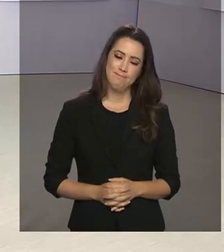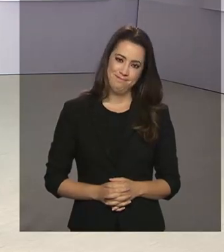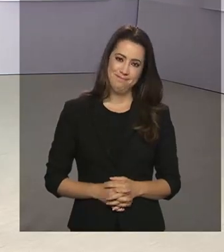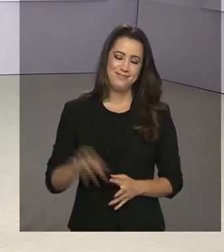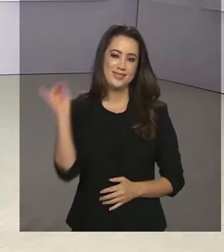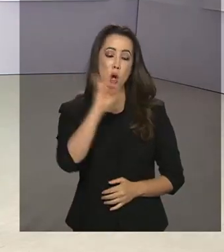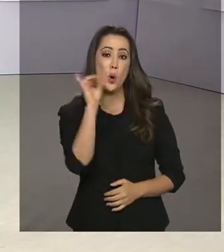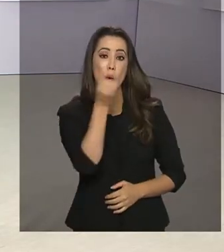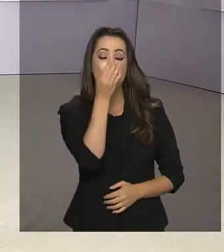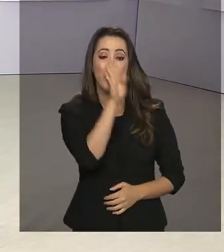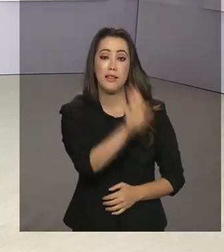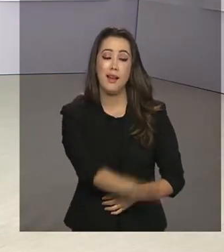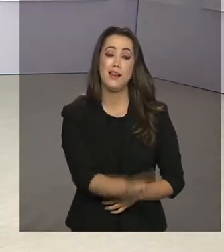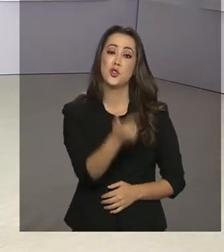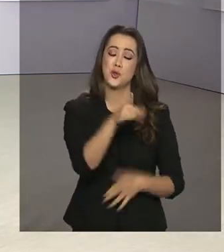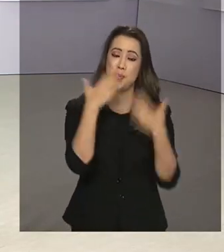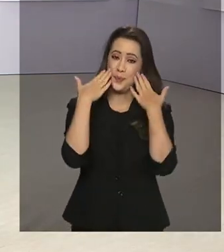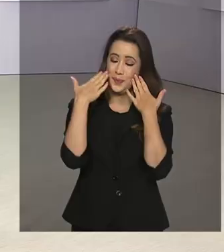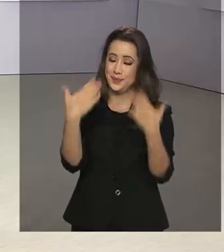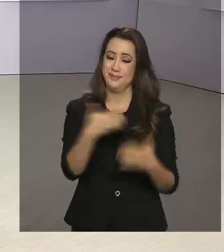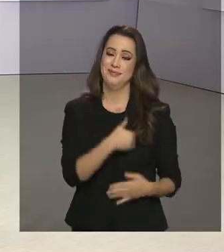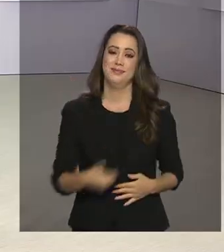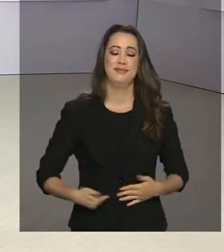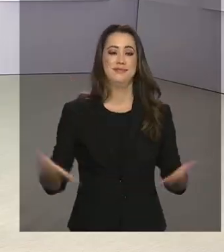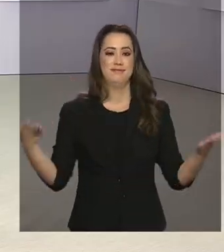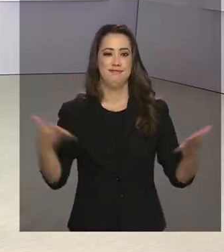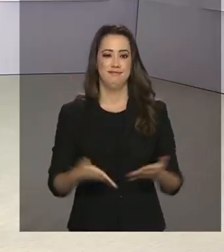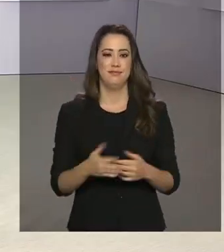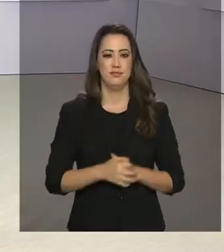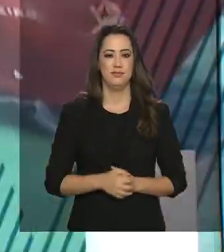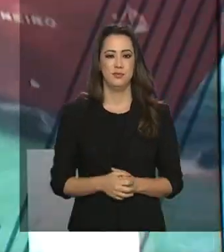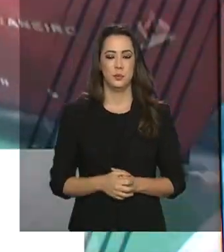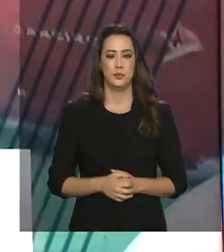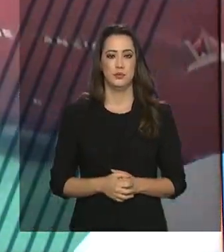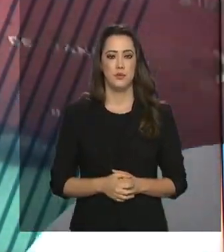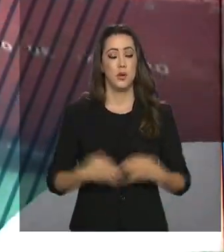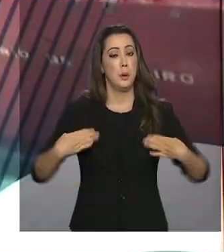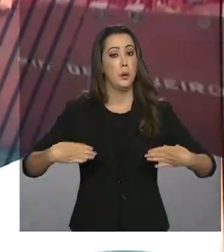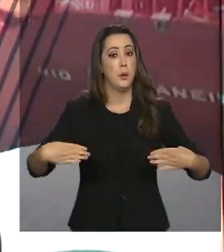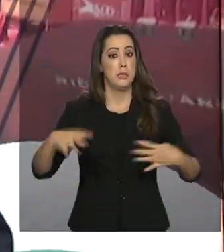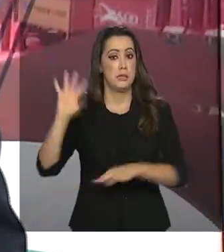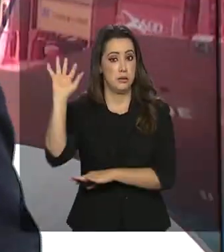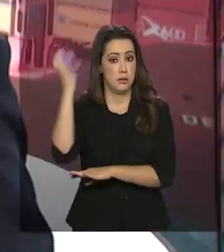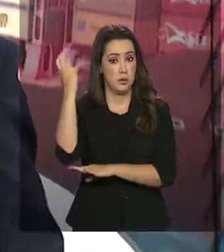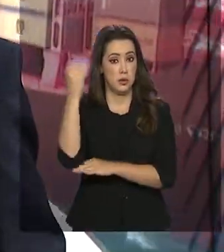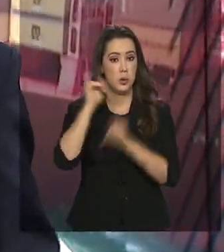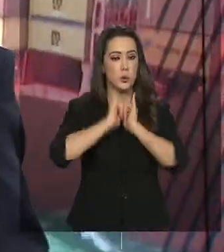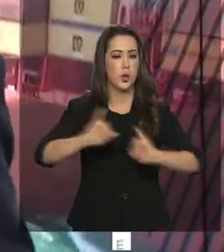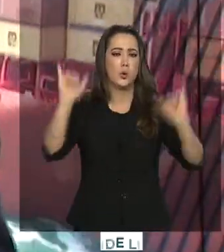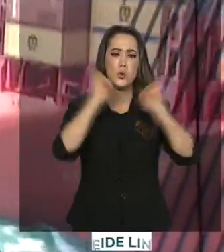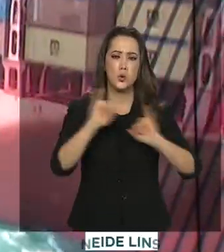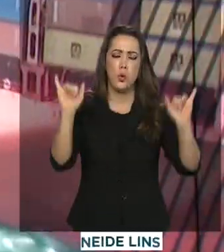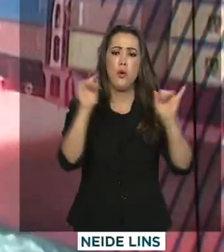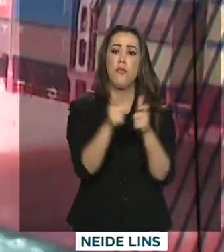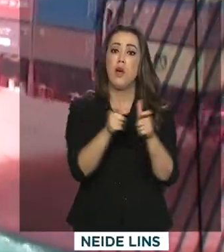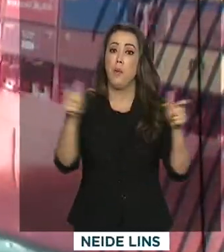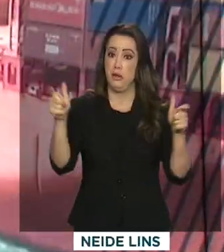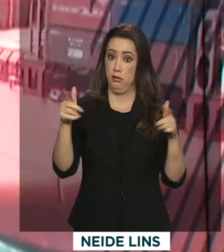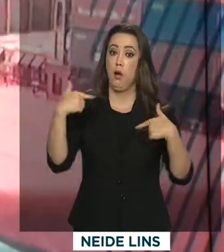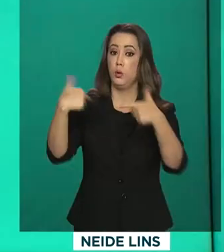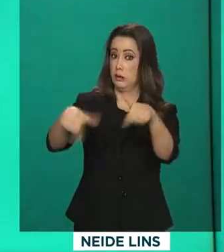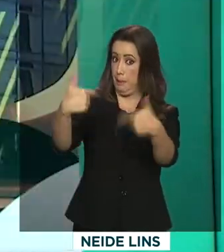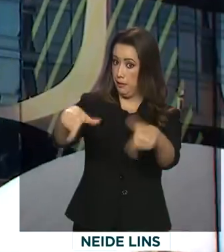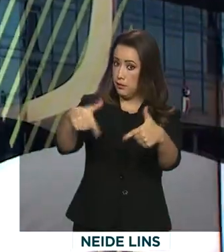Olá, boa tarde. Voltamos com mais uma edição do Governo Agora. O Ministério do Meio Ambiente anunciou hoje que vai